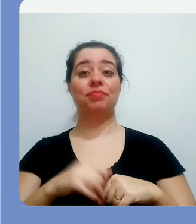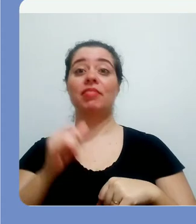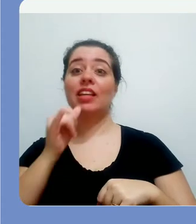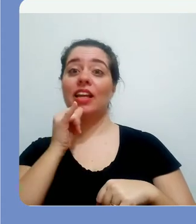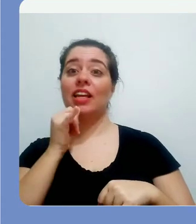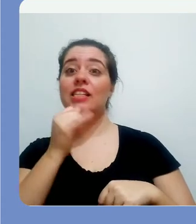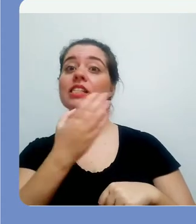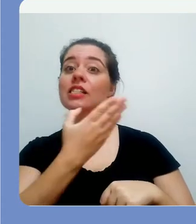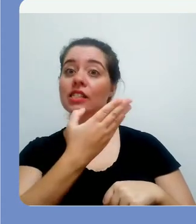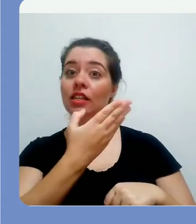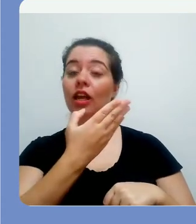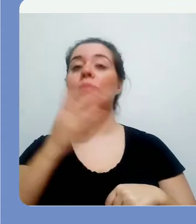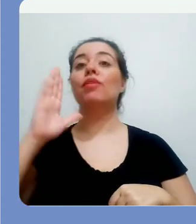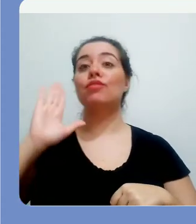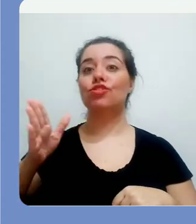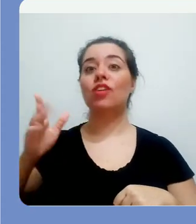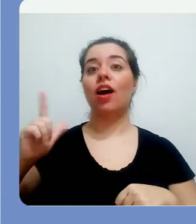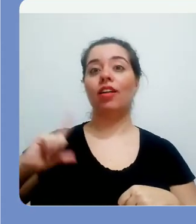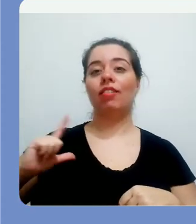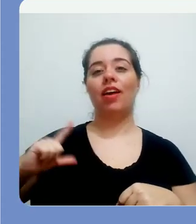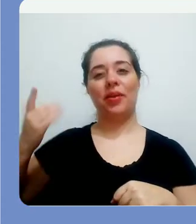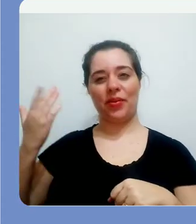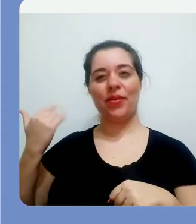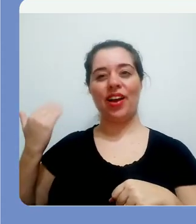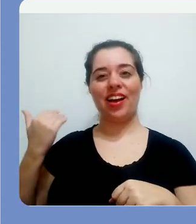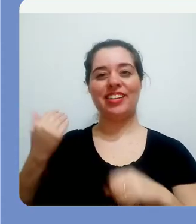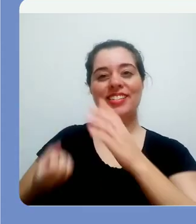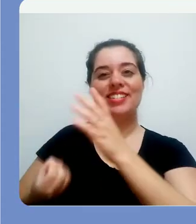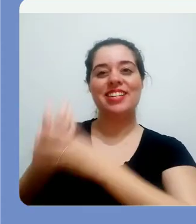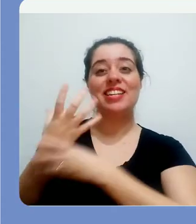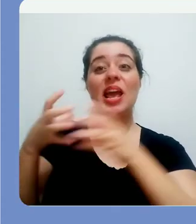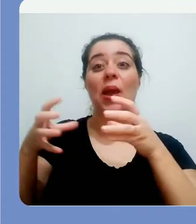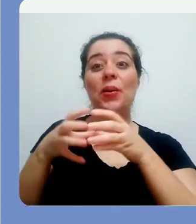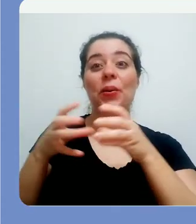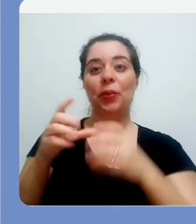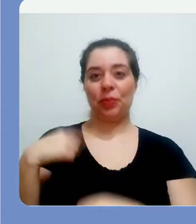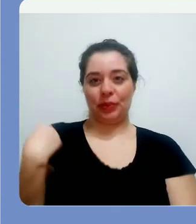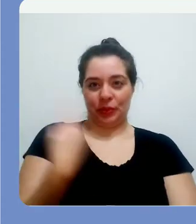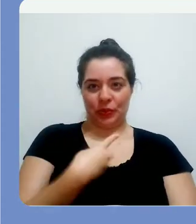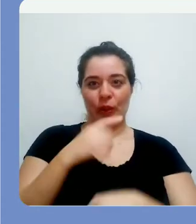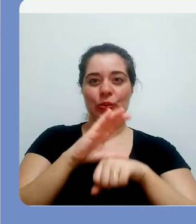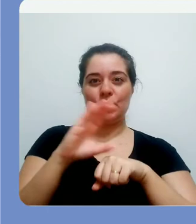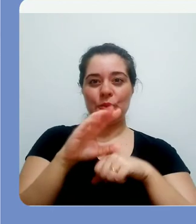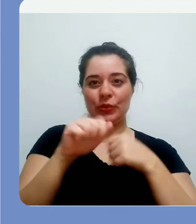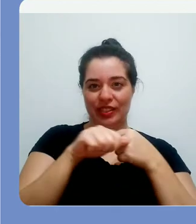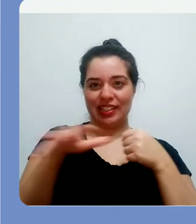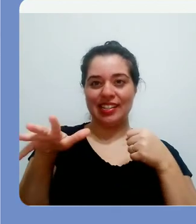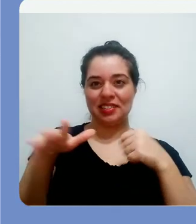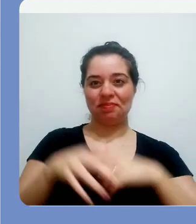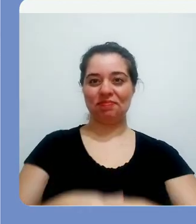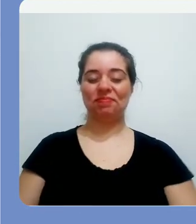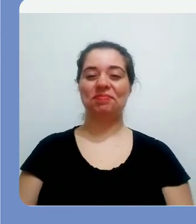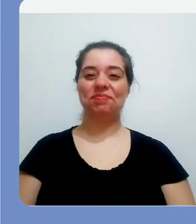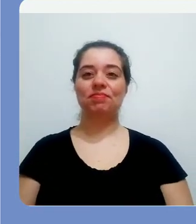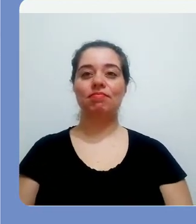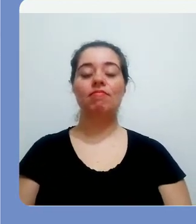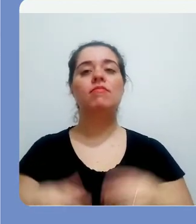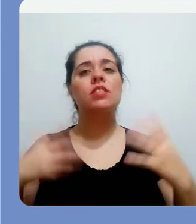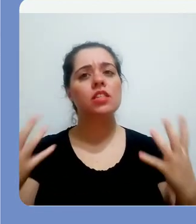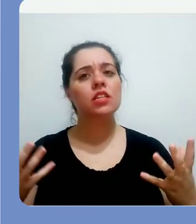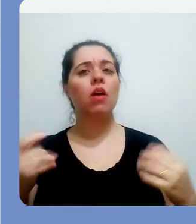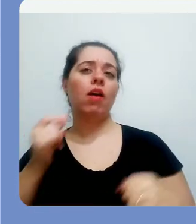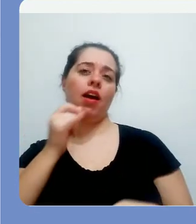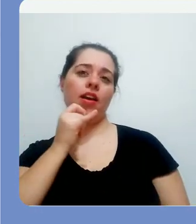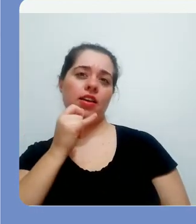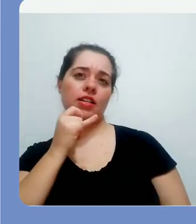Neste caso aqui, eu tenho já pré-configurado um grupo do nosso núcleo de extensão. Então ao invés de